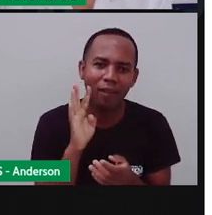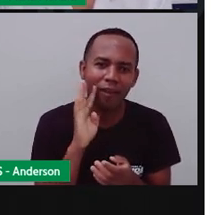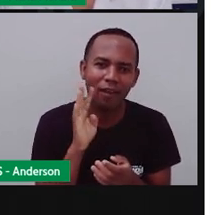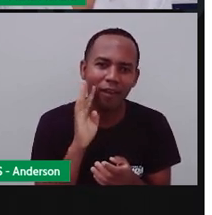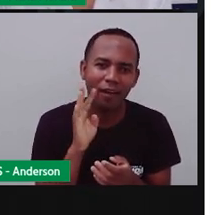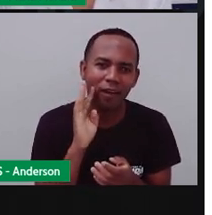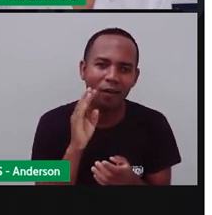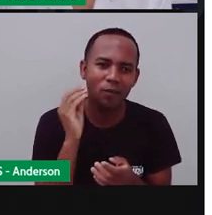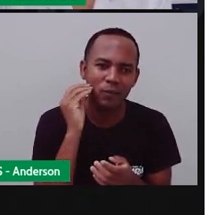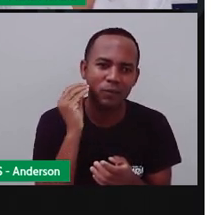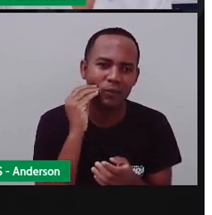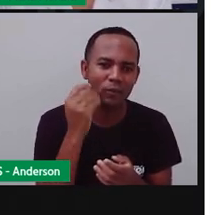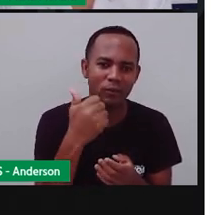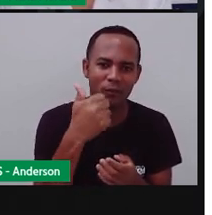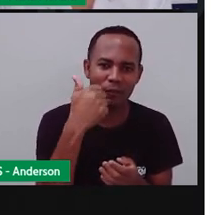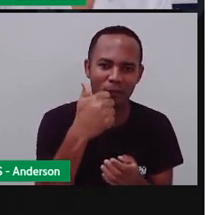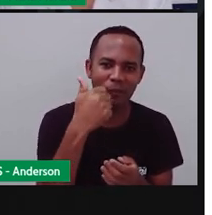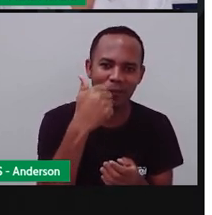Tá bem?